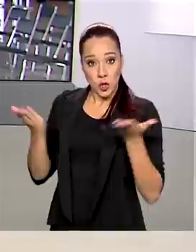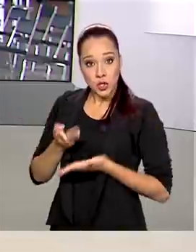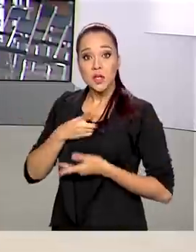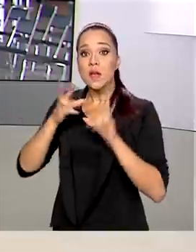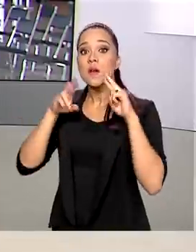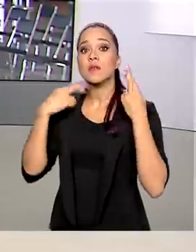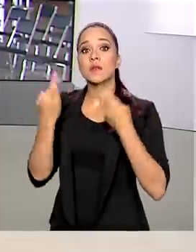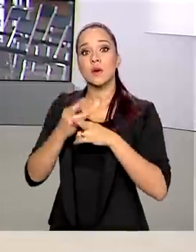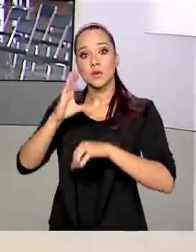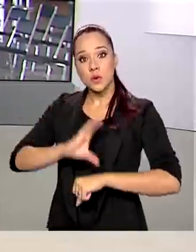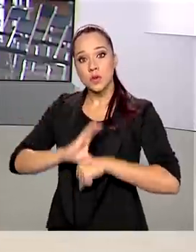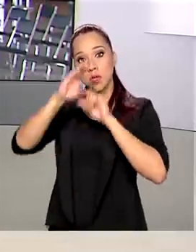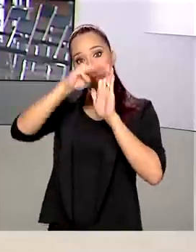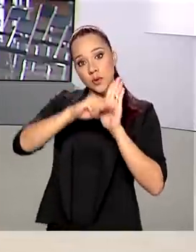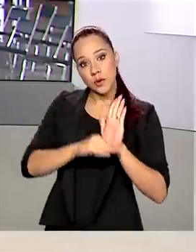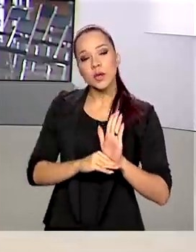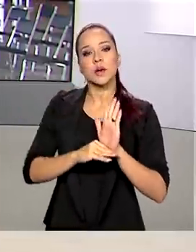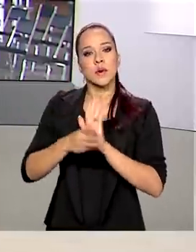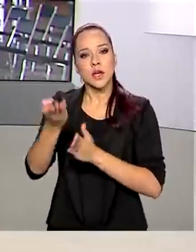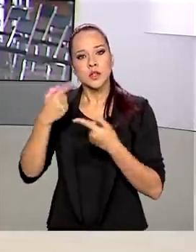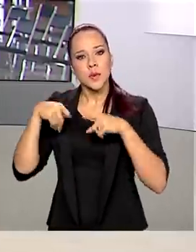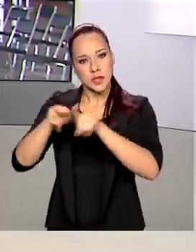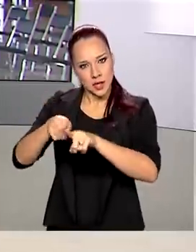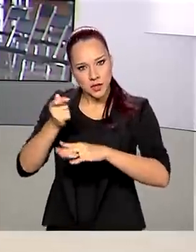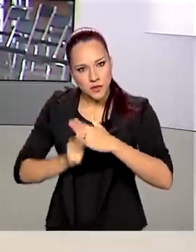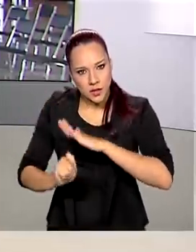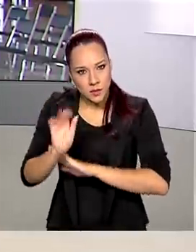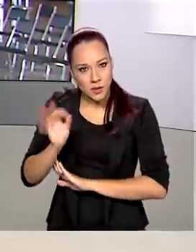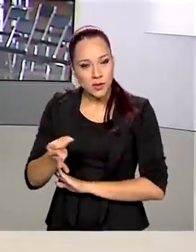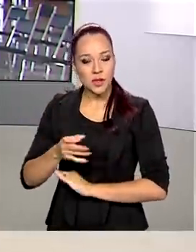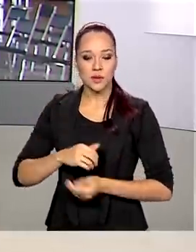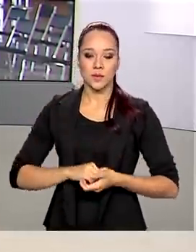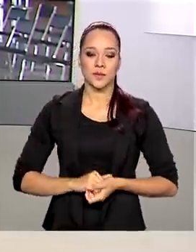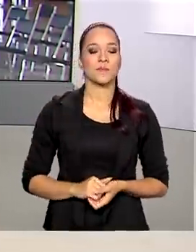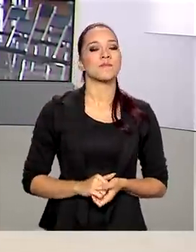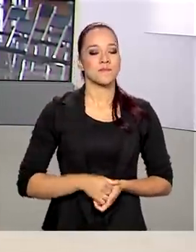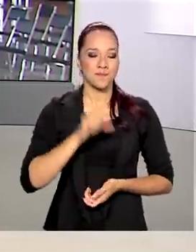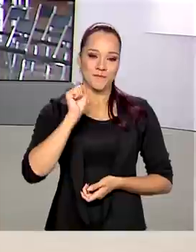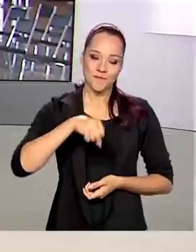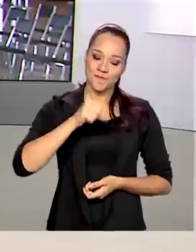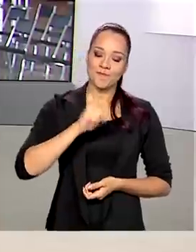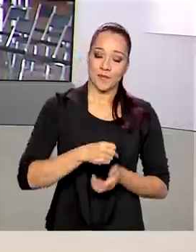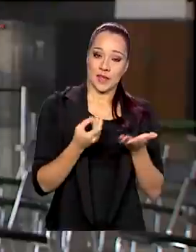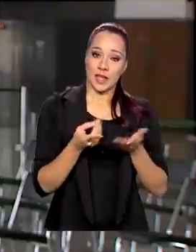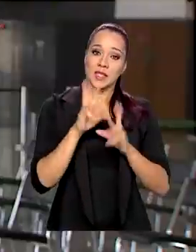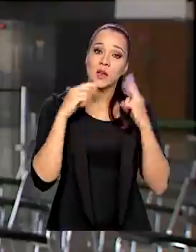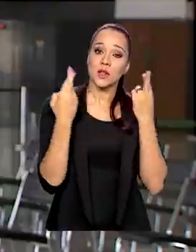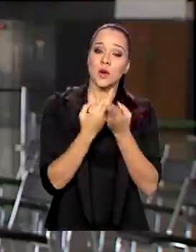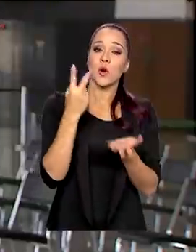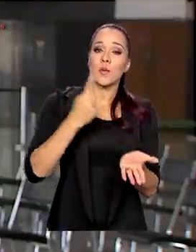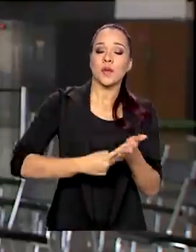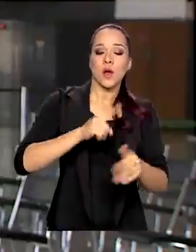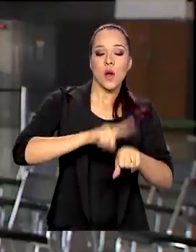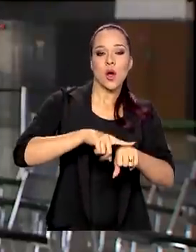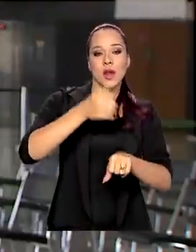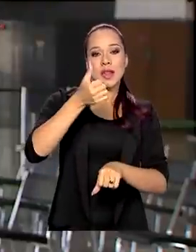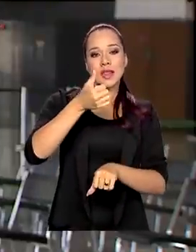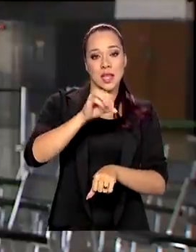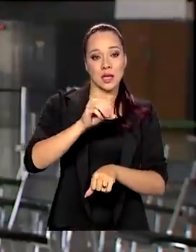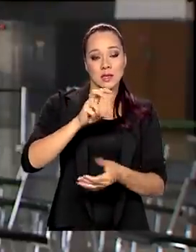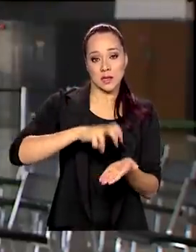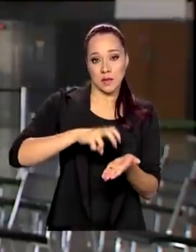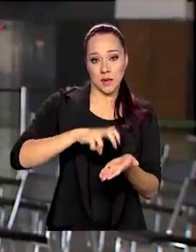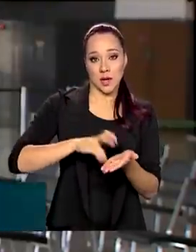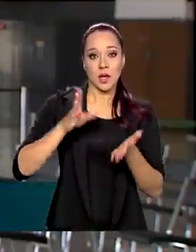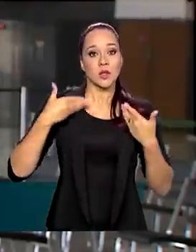reunião do Conselho, do Programa do Conselho de Parcerias de Investimentos, não é isso? É isso mesmo. Essa reunião está marcada para as 10 horas da manhã